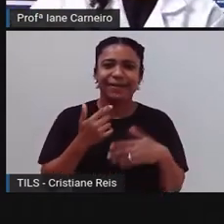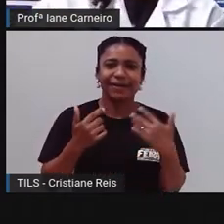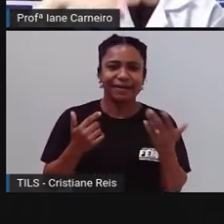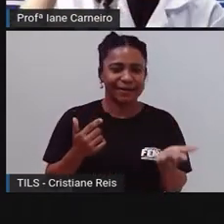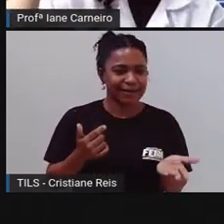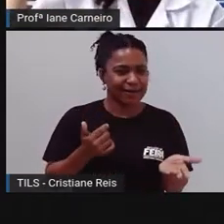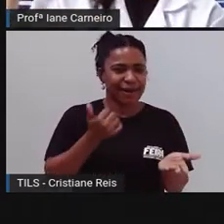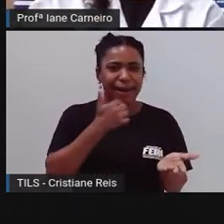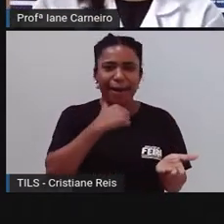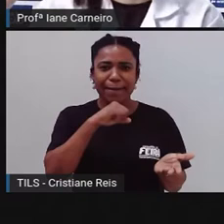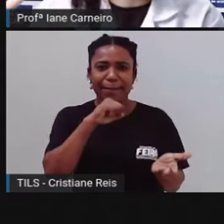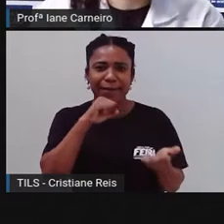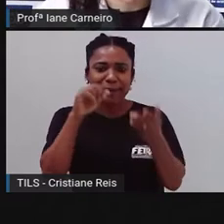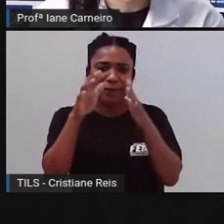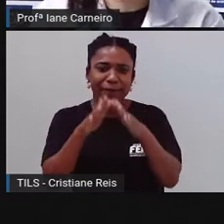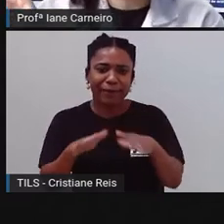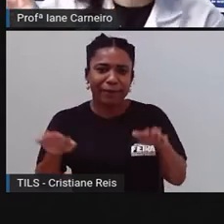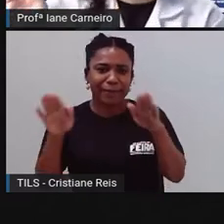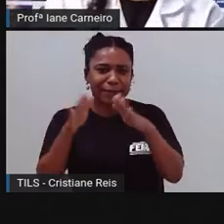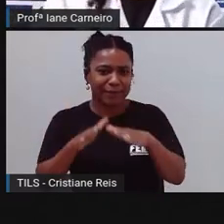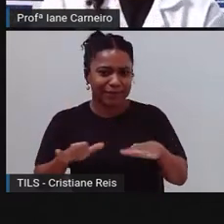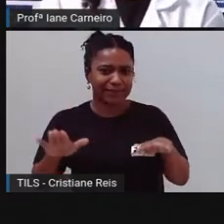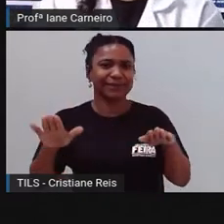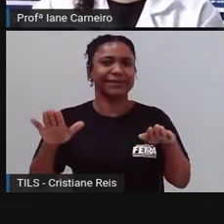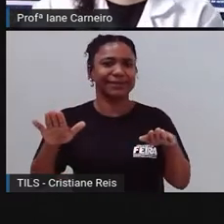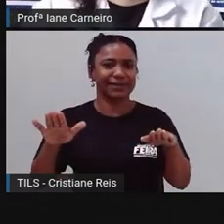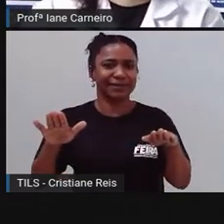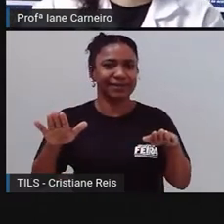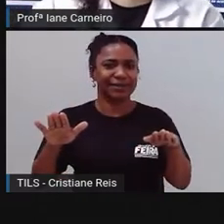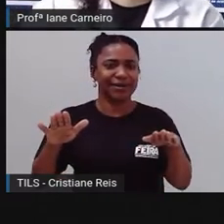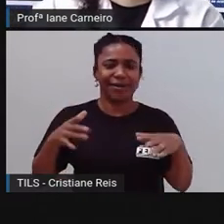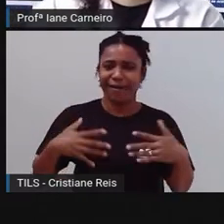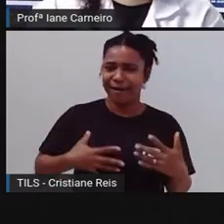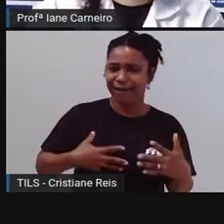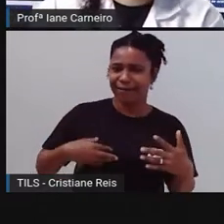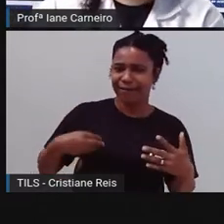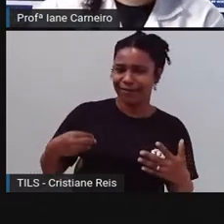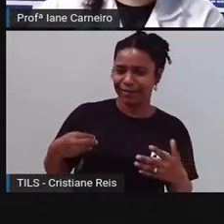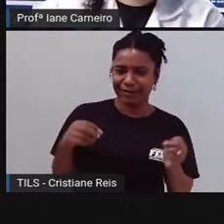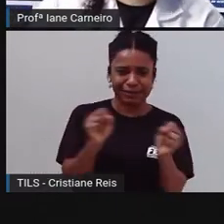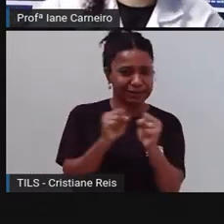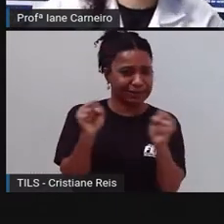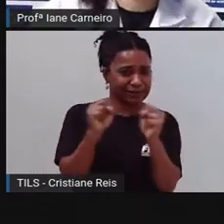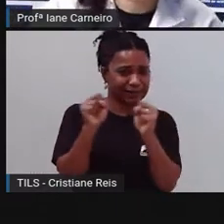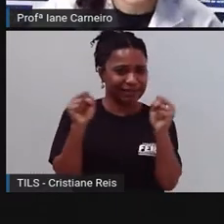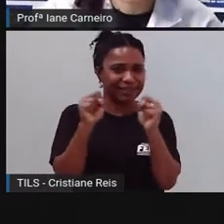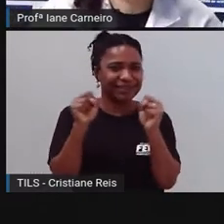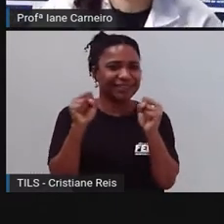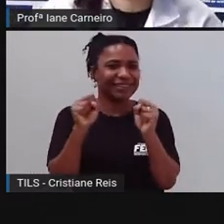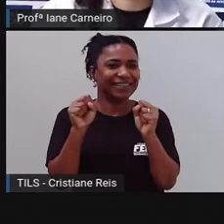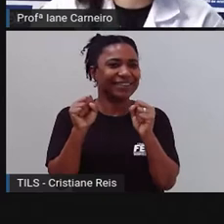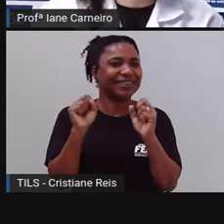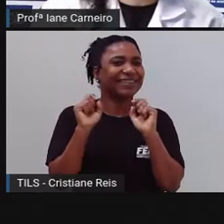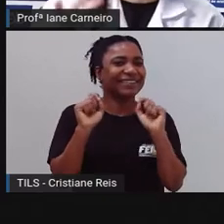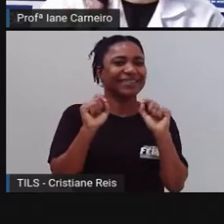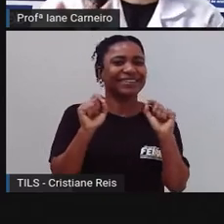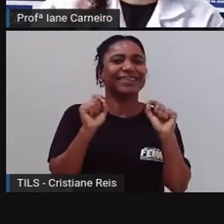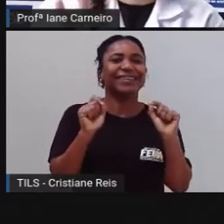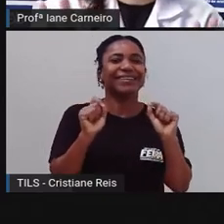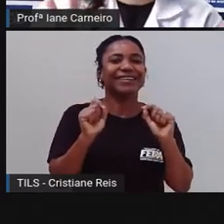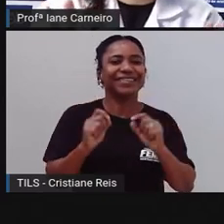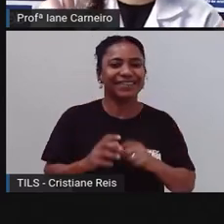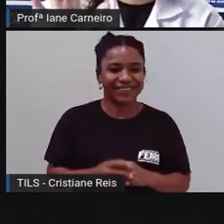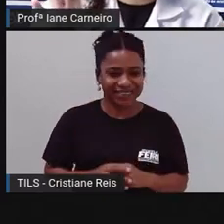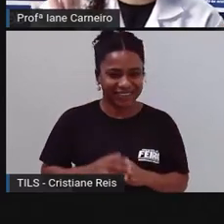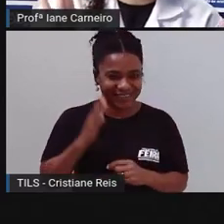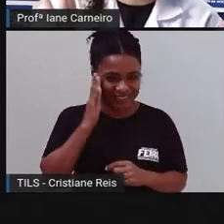que é grande, que é verde? Ó, vamos ver qual é a resposta. Quem aí sabe, coloca aí nos comentários